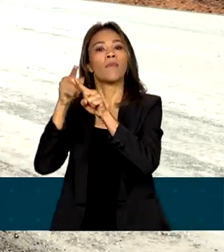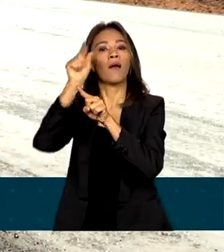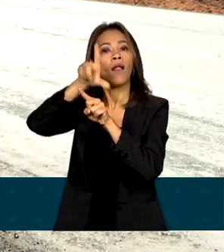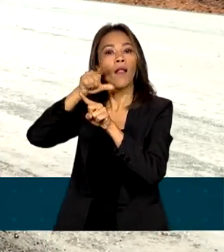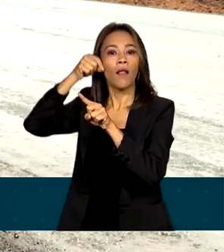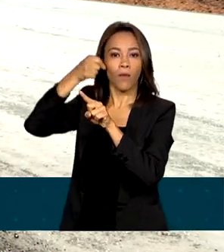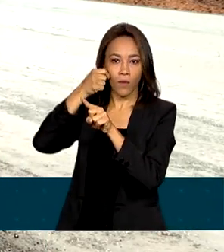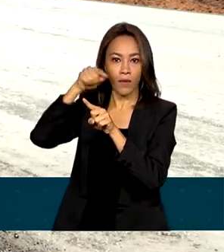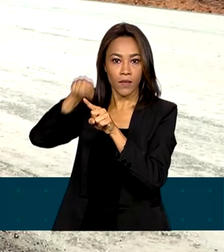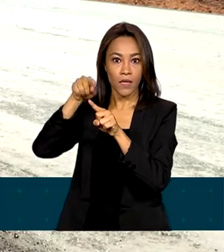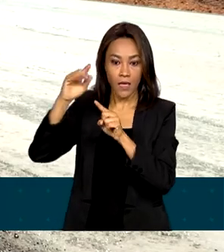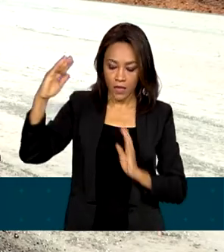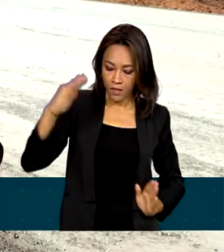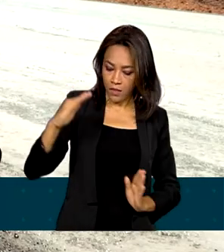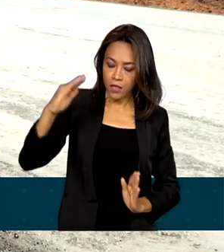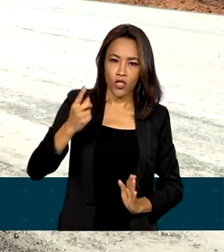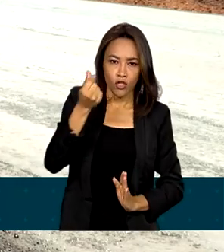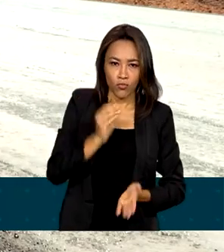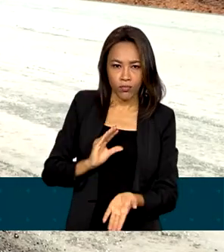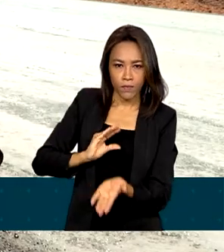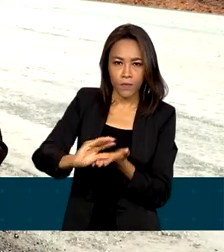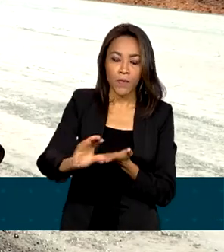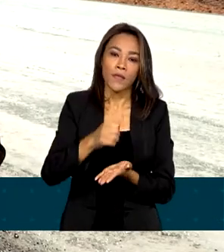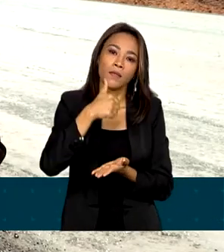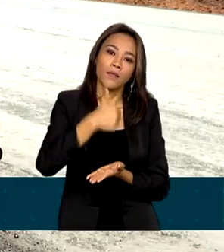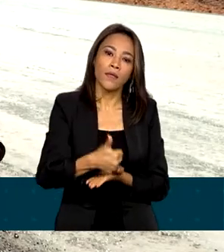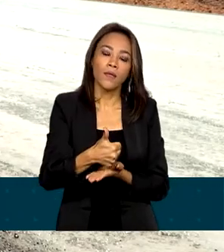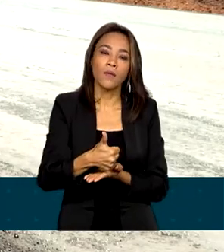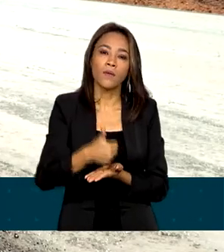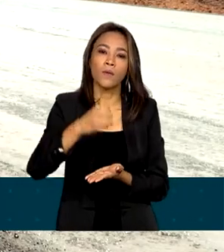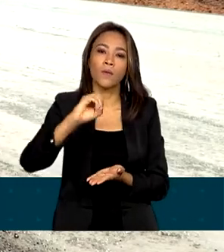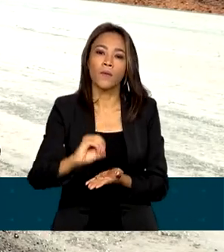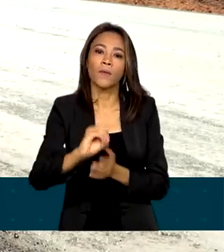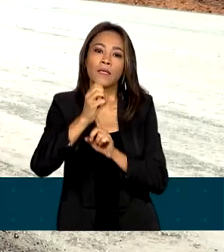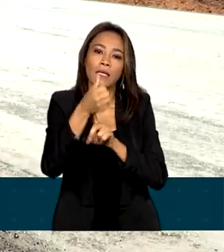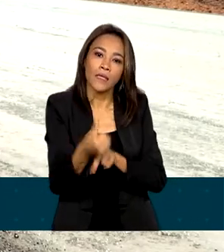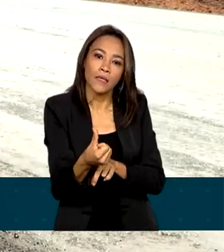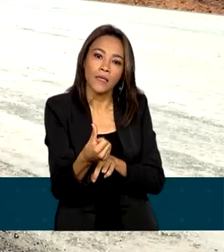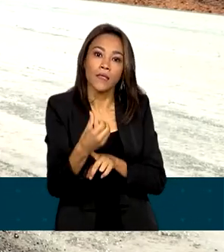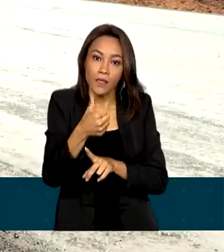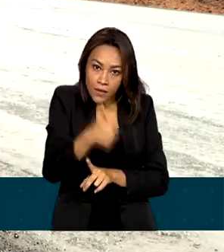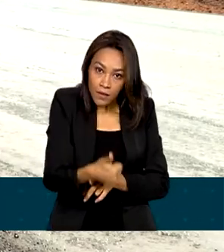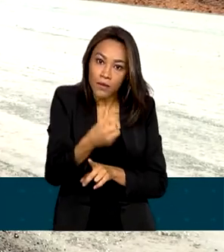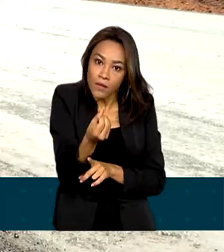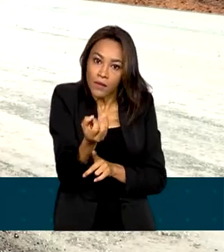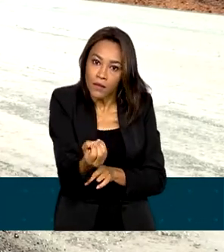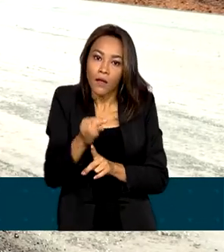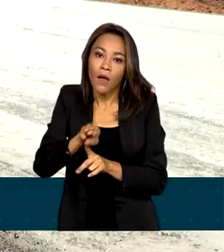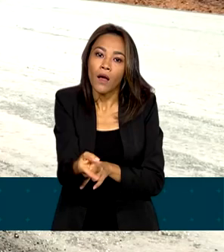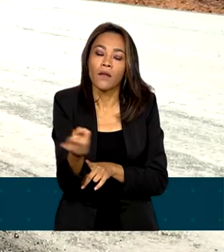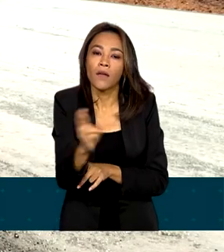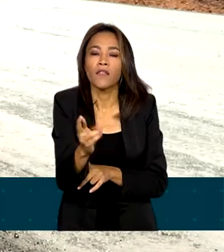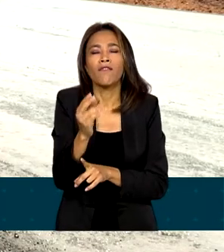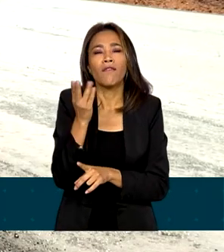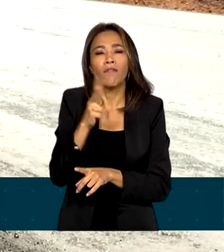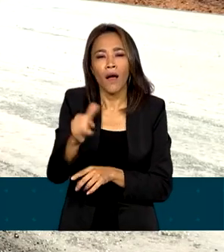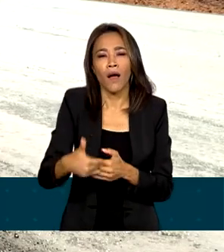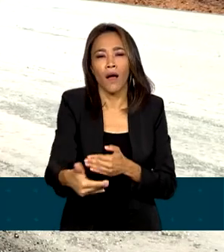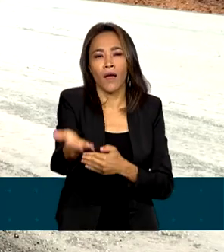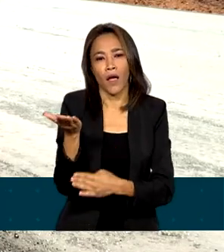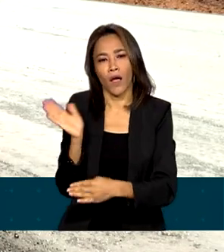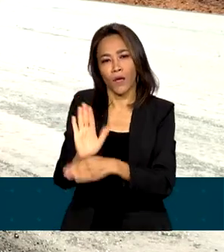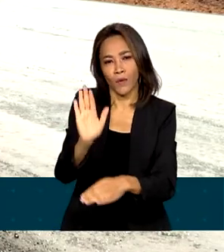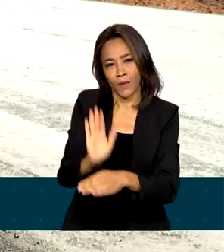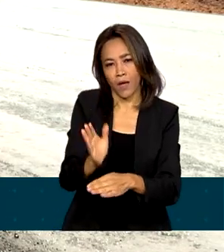de obras serão investidos 160 milhões de reais. Além de ajudar no transporte comercial, as obras